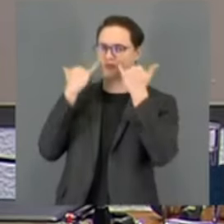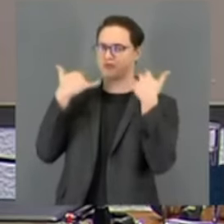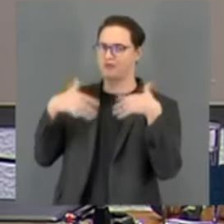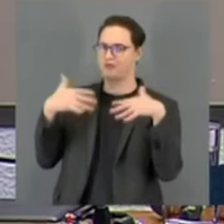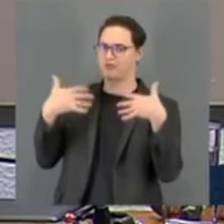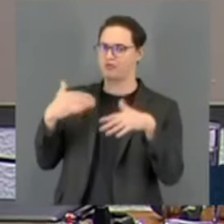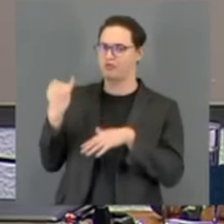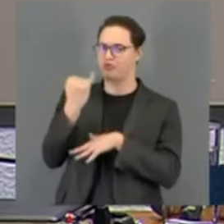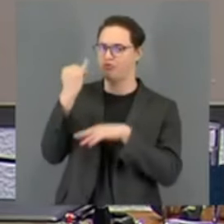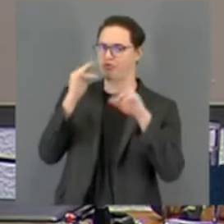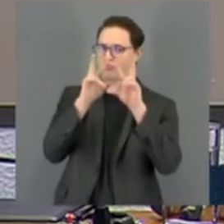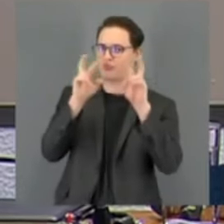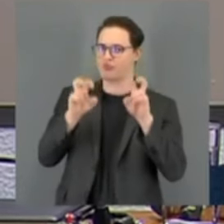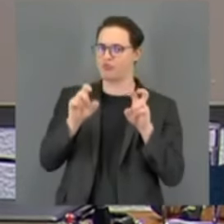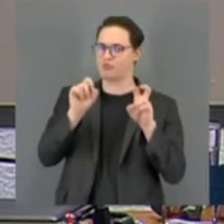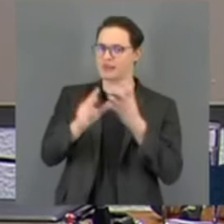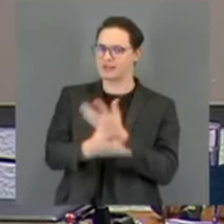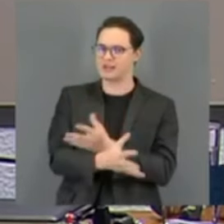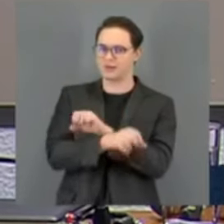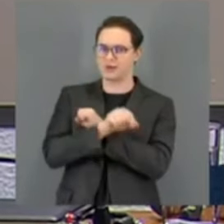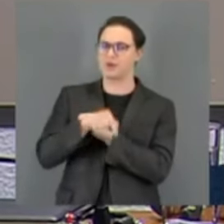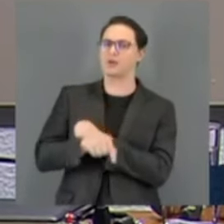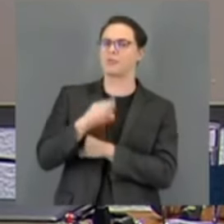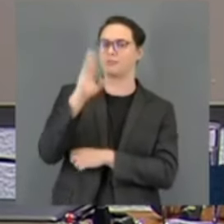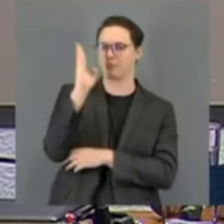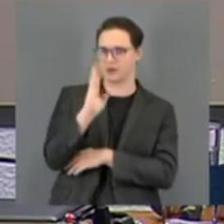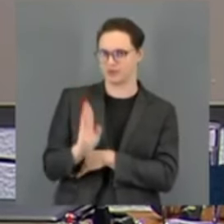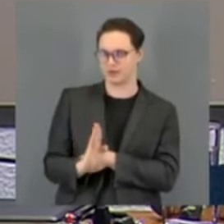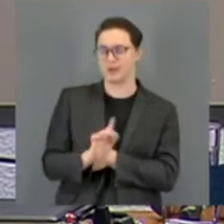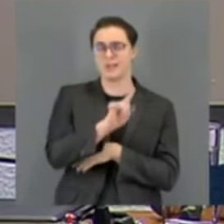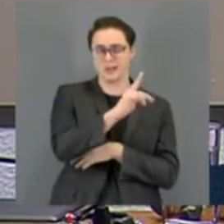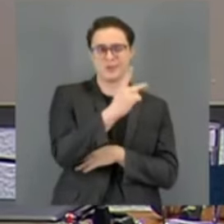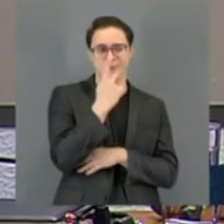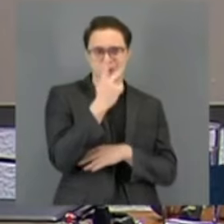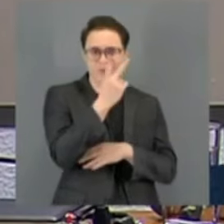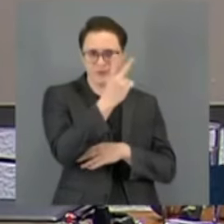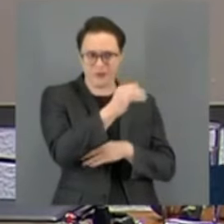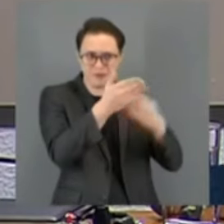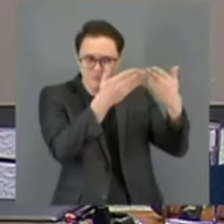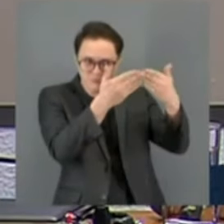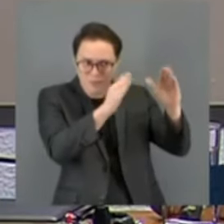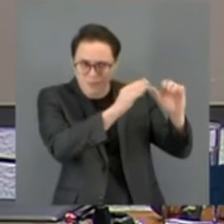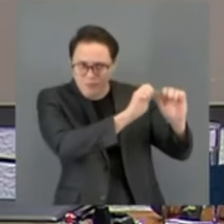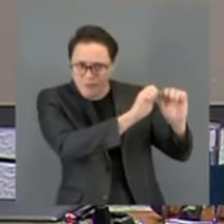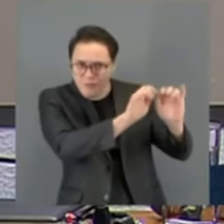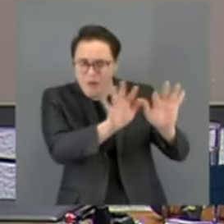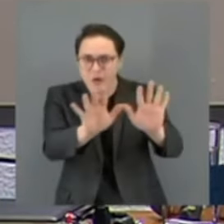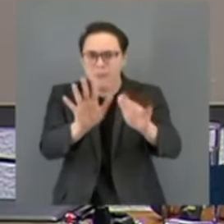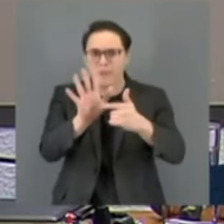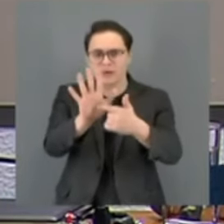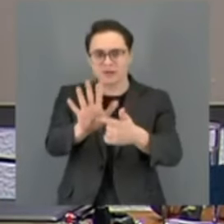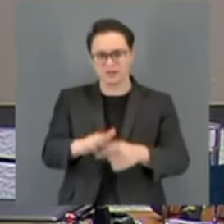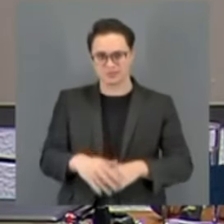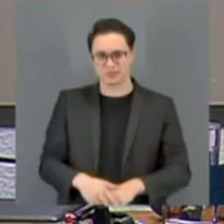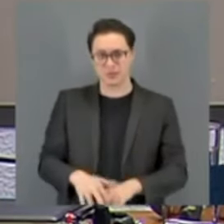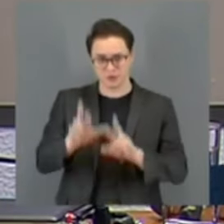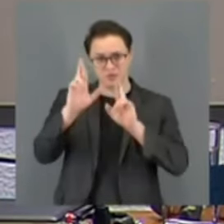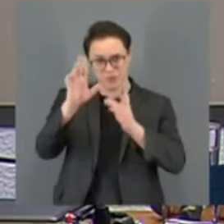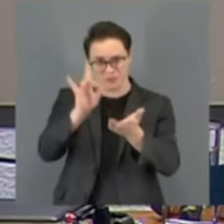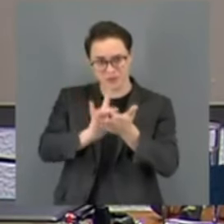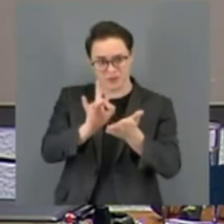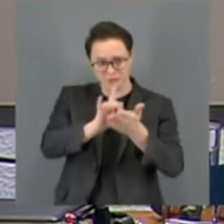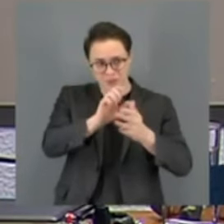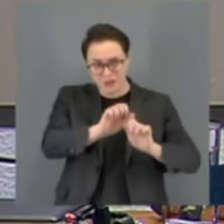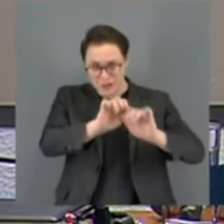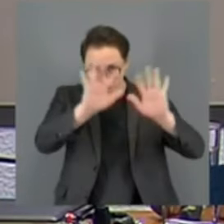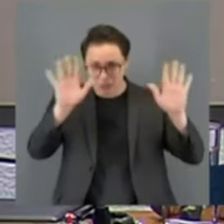sobre o processo de censura no Brasil e que ele disse que vai abrir. Eu espero que ele abra de forma ampla e